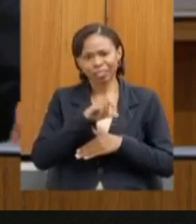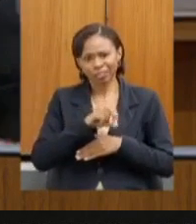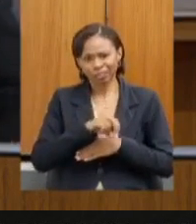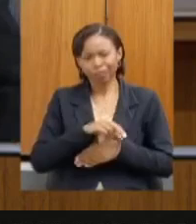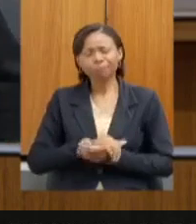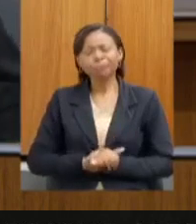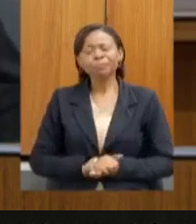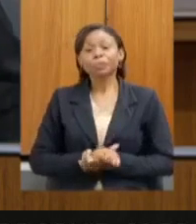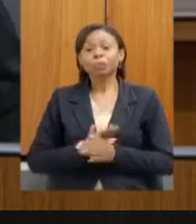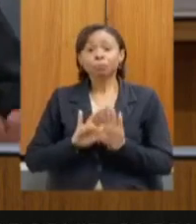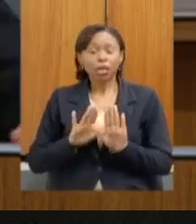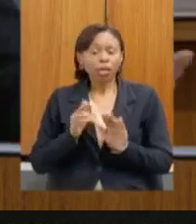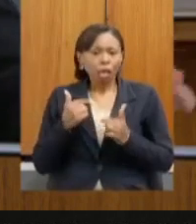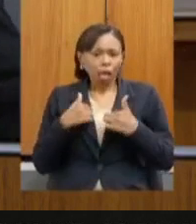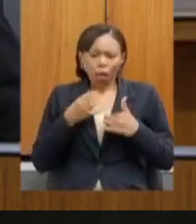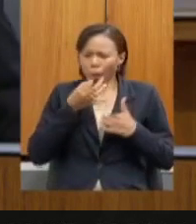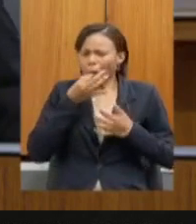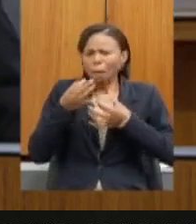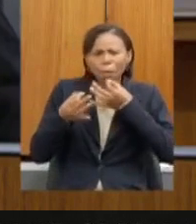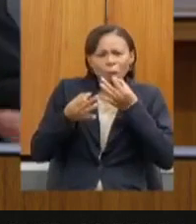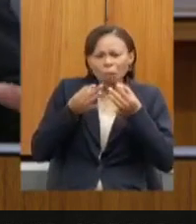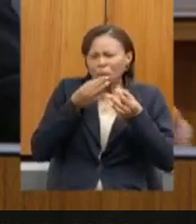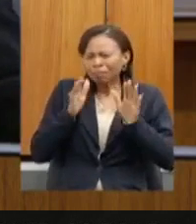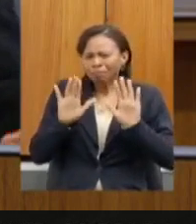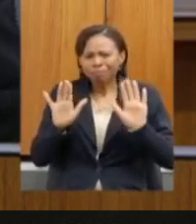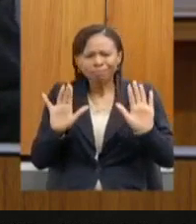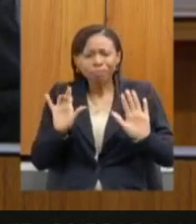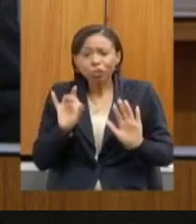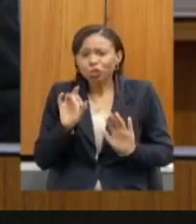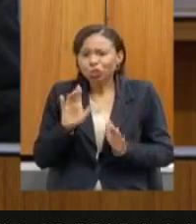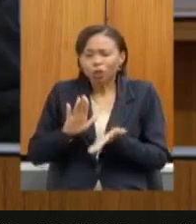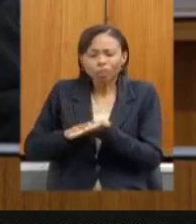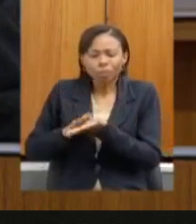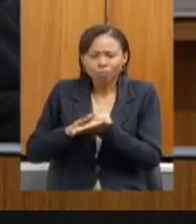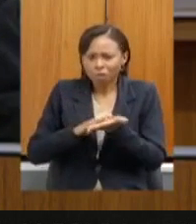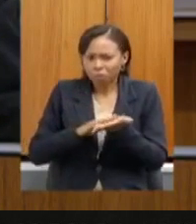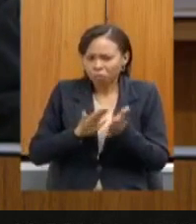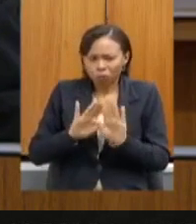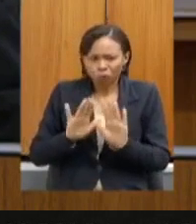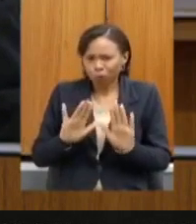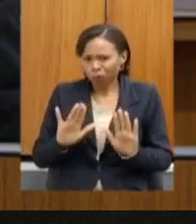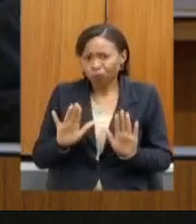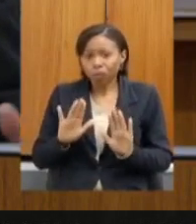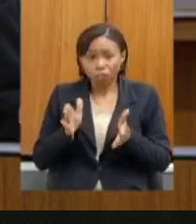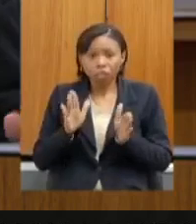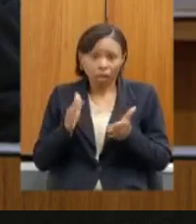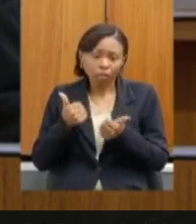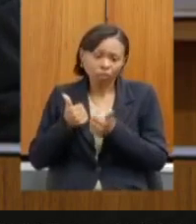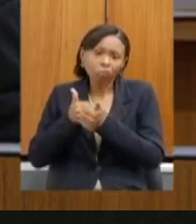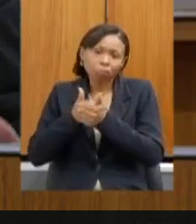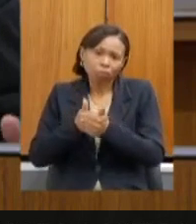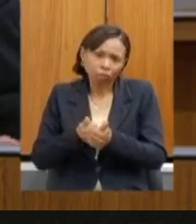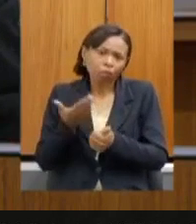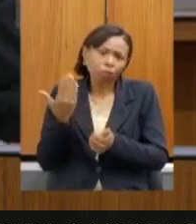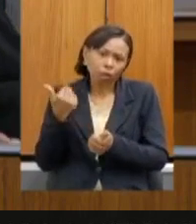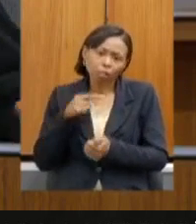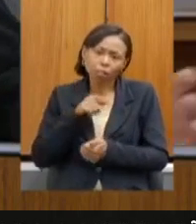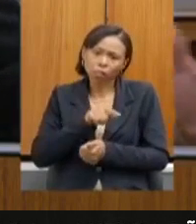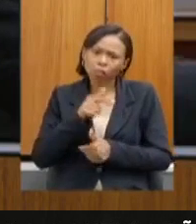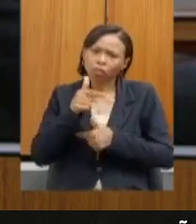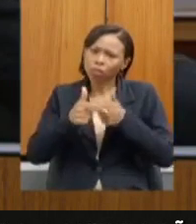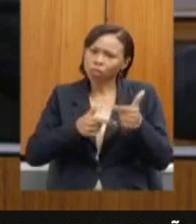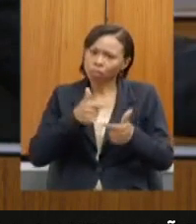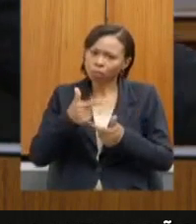para parabenizar, não vou questionar nada, nós já acompanhamos aí esse trabalho muito bem feito,